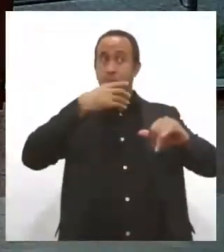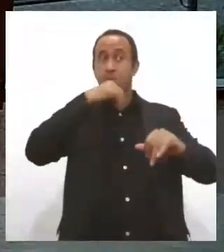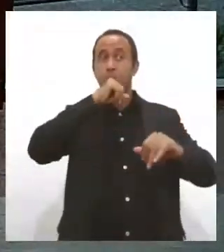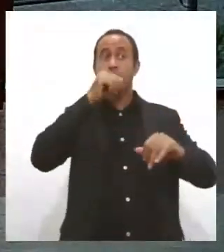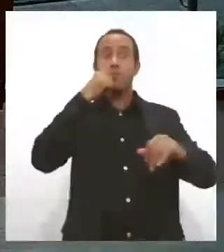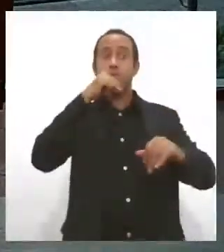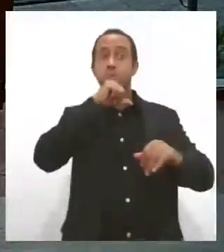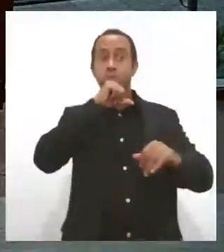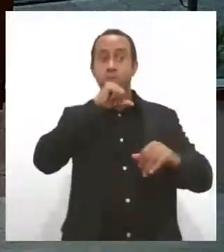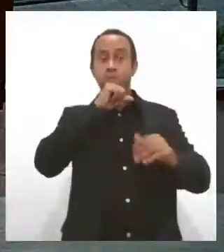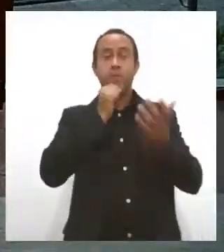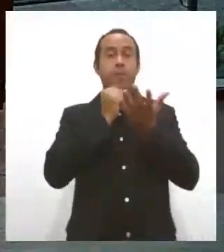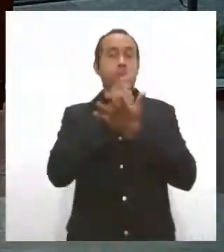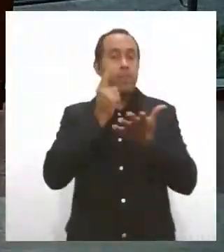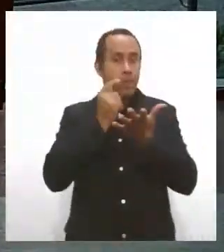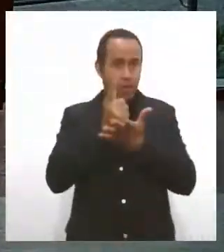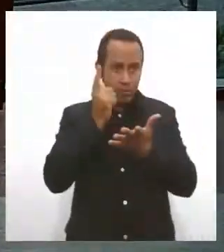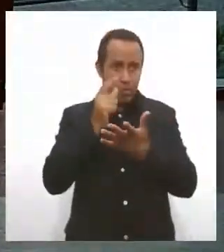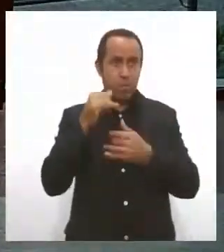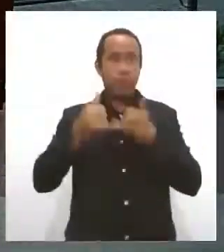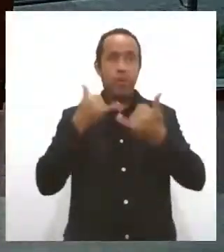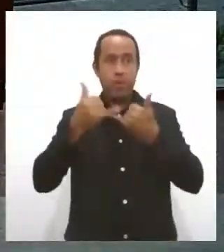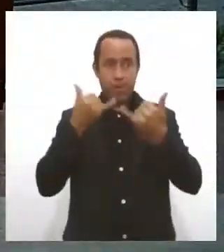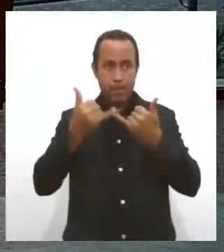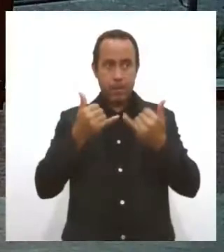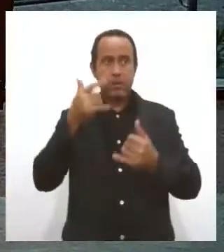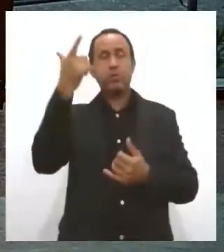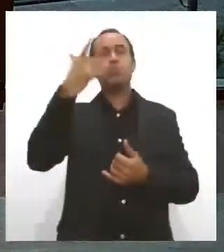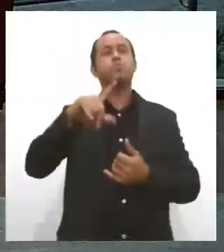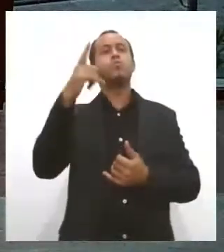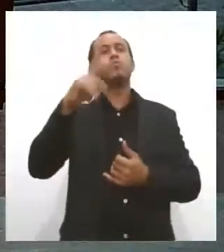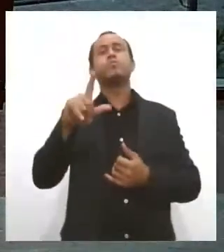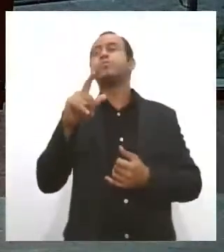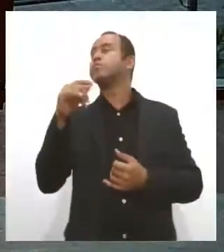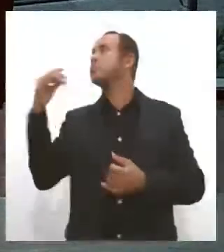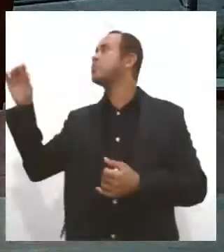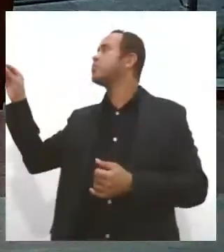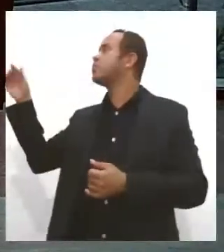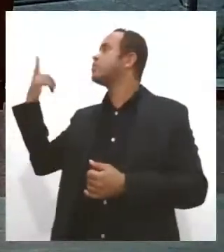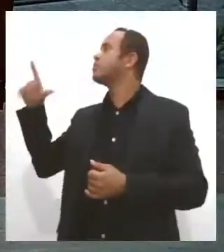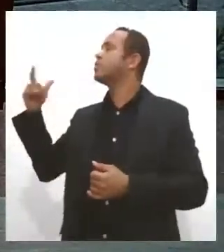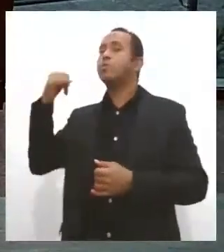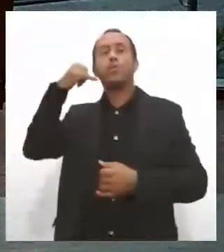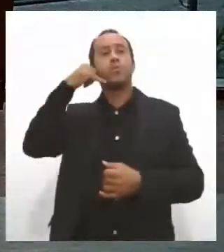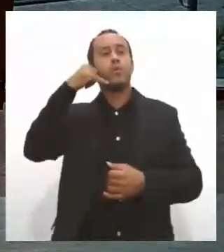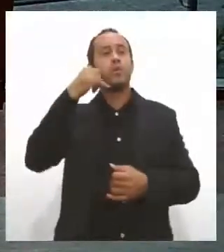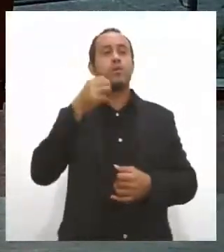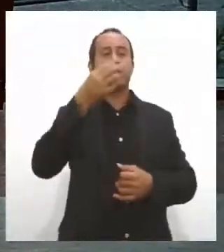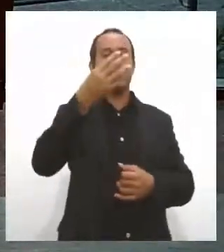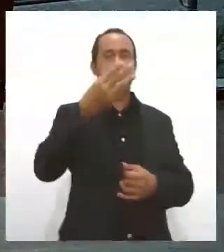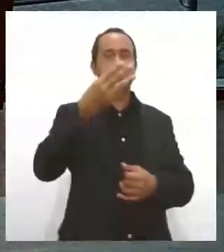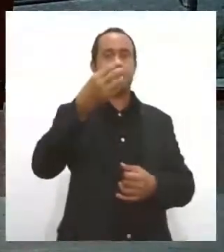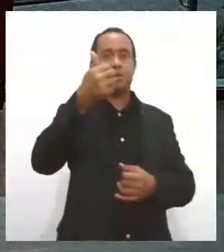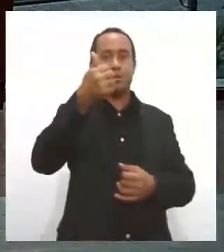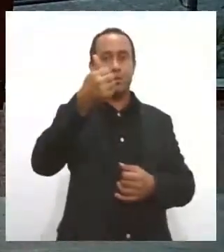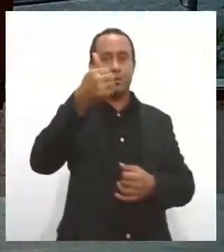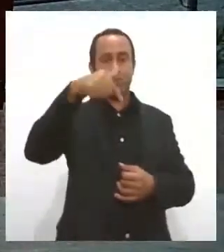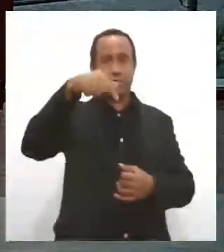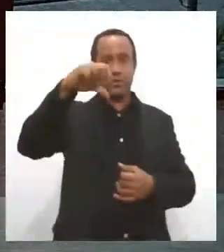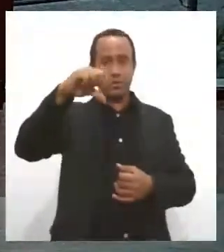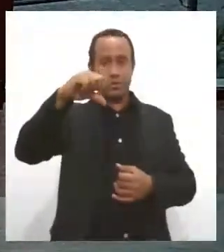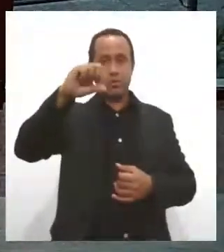que vão comprar o brinquedo para o Dia das Crianças. Repetindo, então, o telefone para denúncias é o 3179